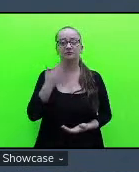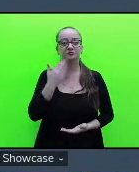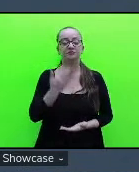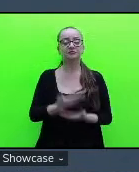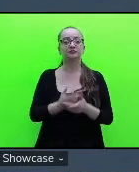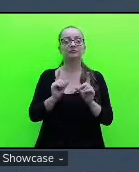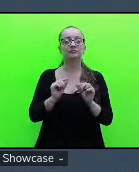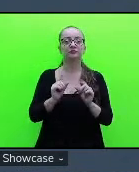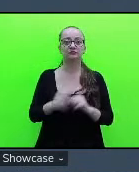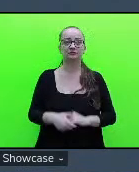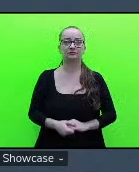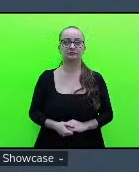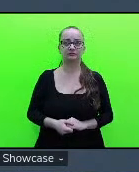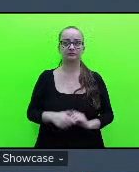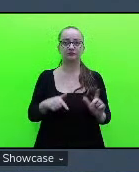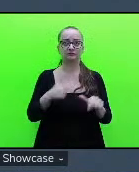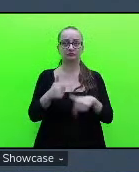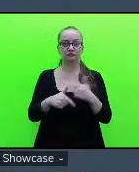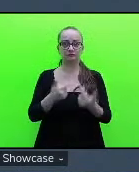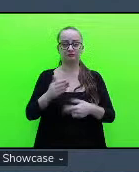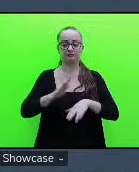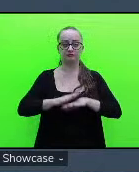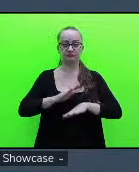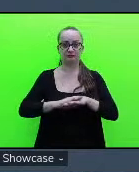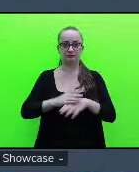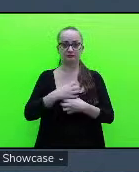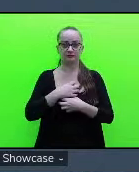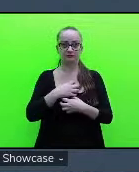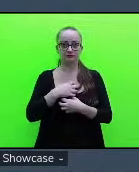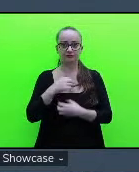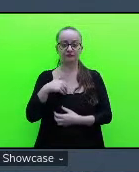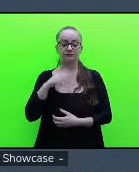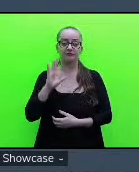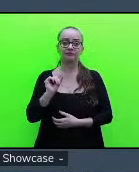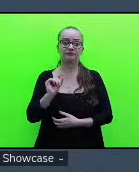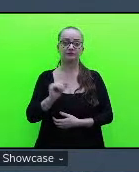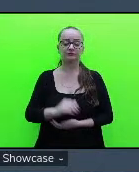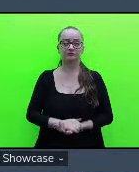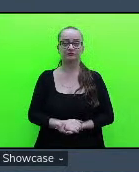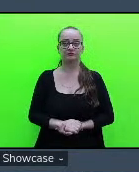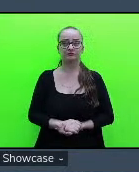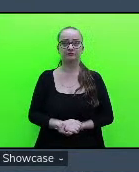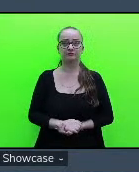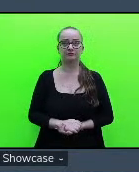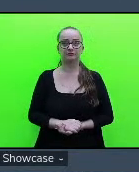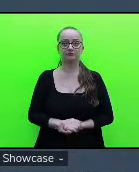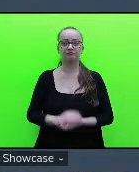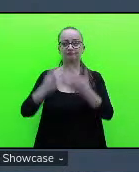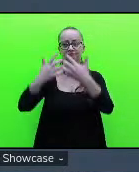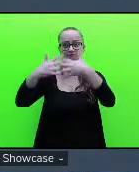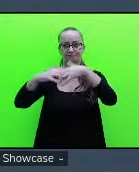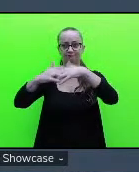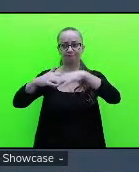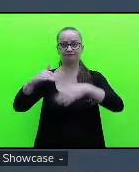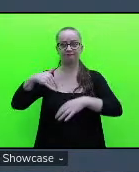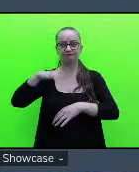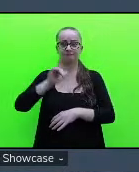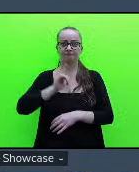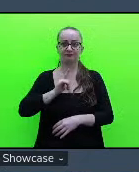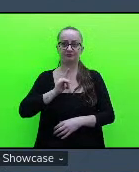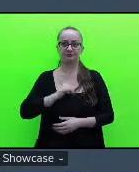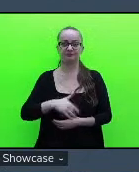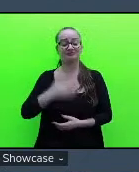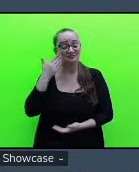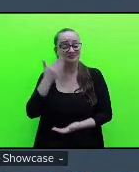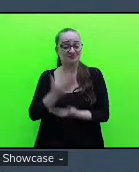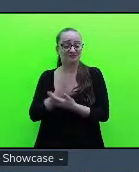o trabalho seria feito de modo mais mais reflexivo acho que é isso que eu consigo